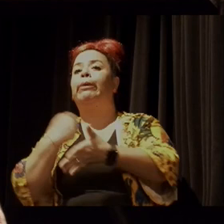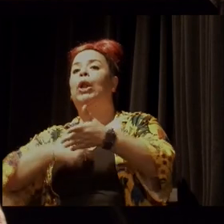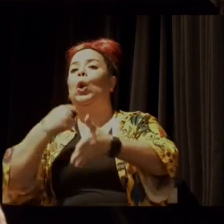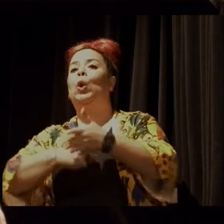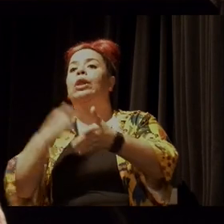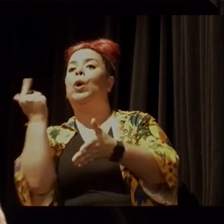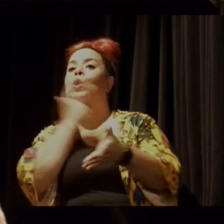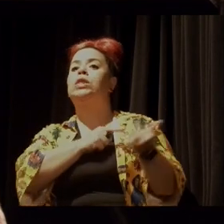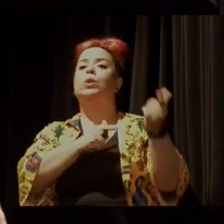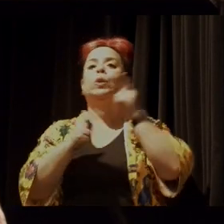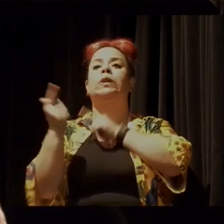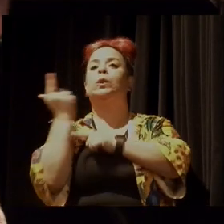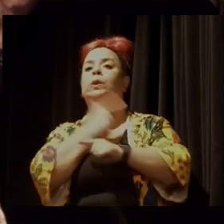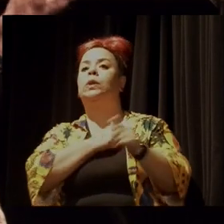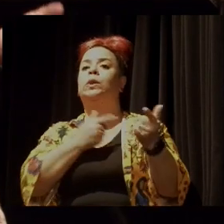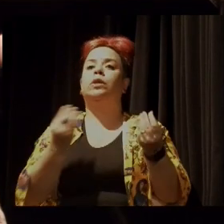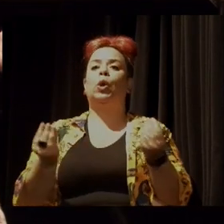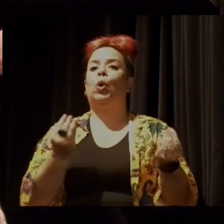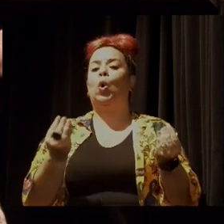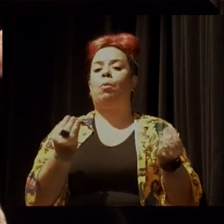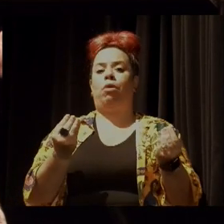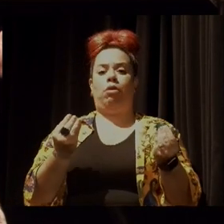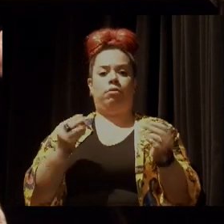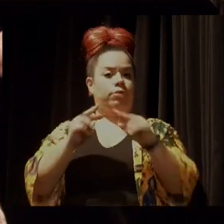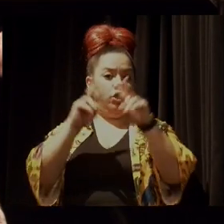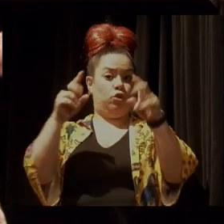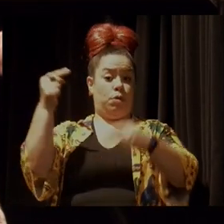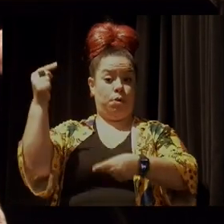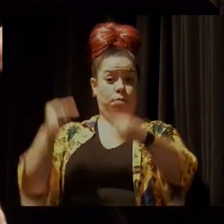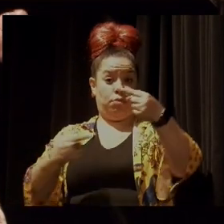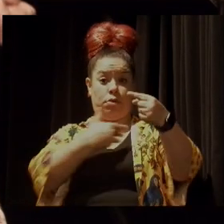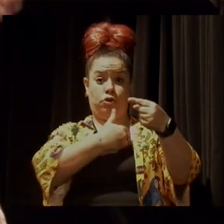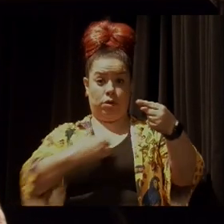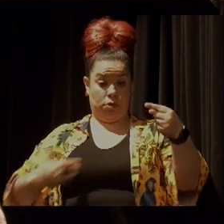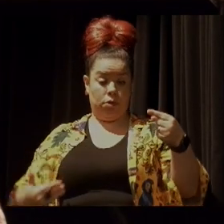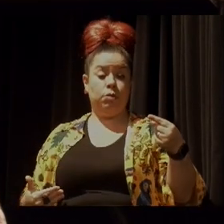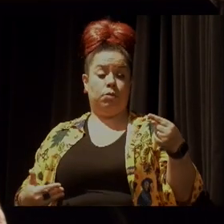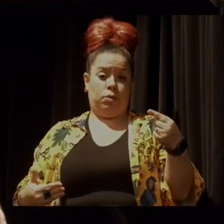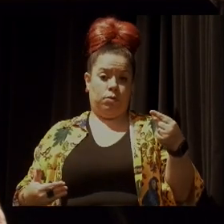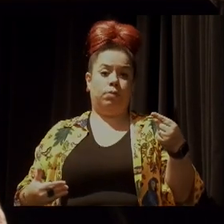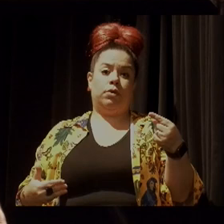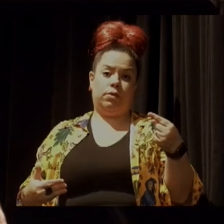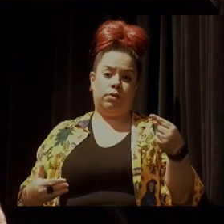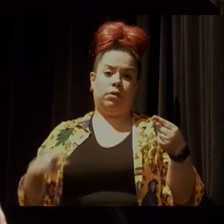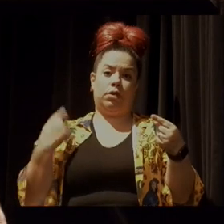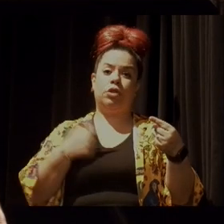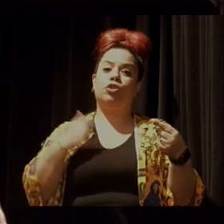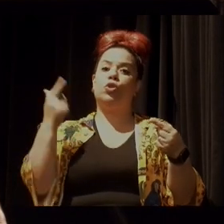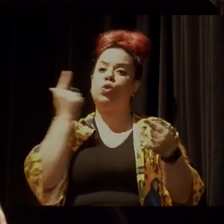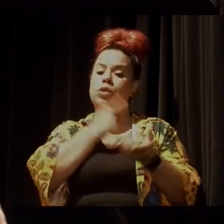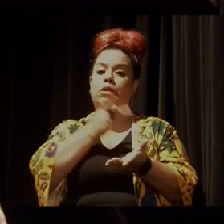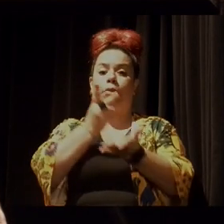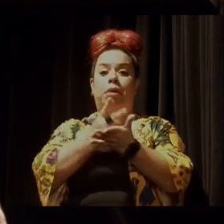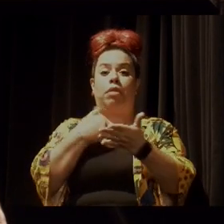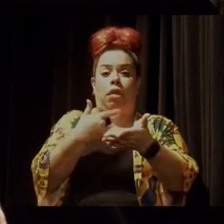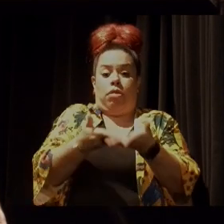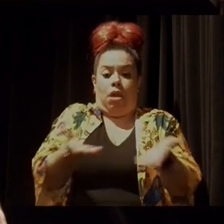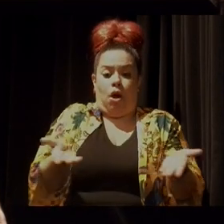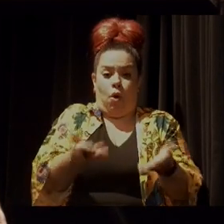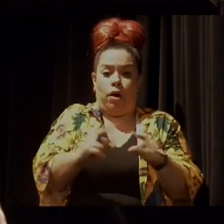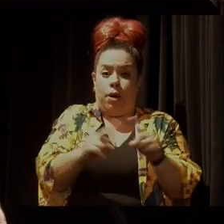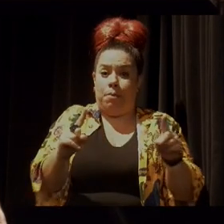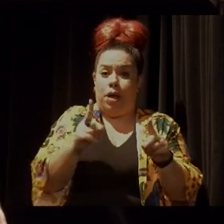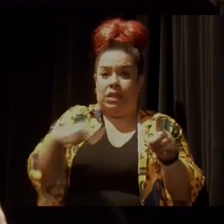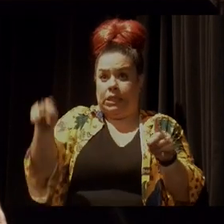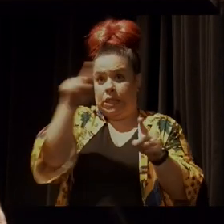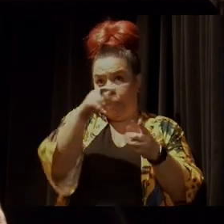conquista das políticas públicas que a gente consegue manter ainda, mas que